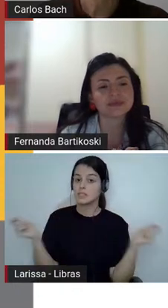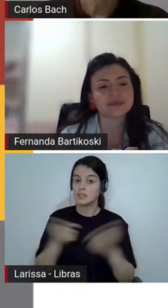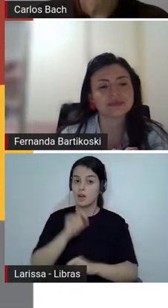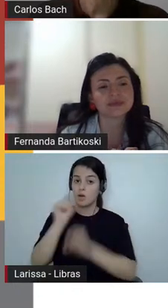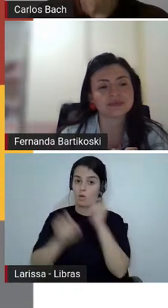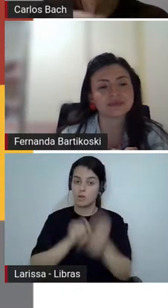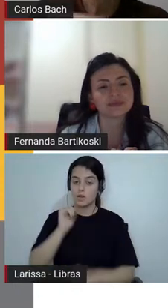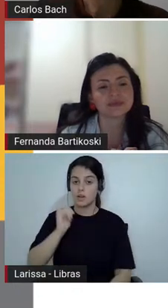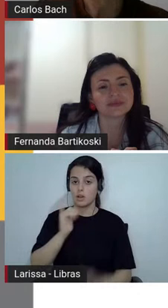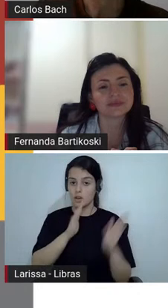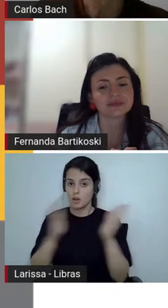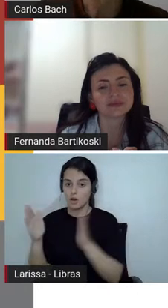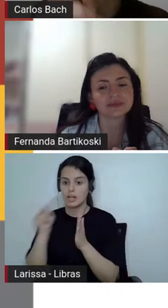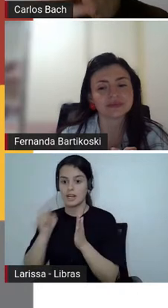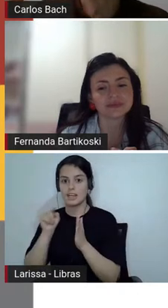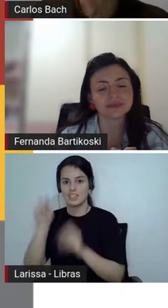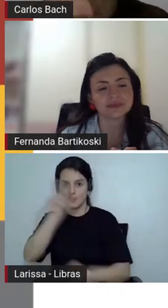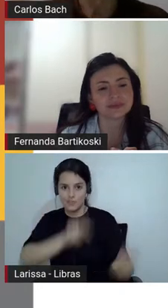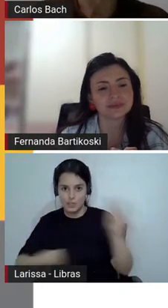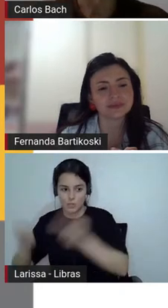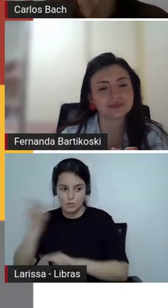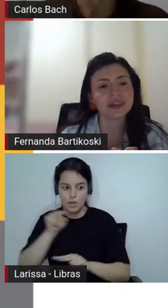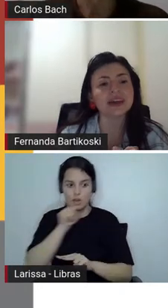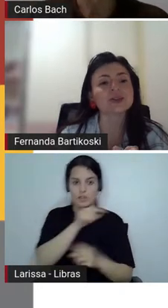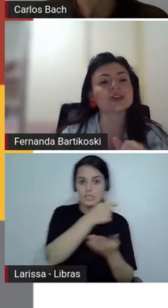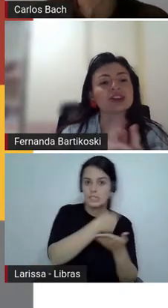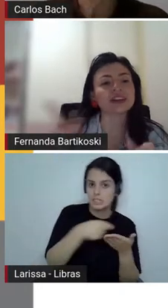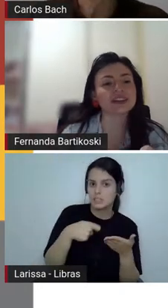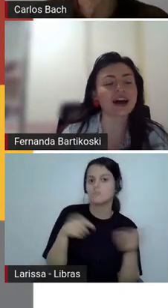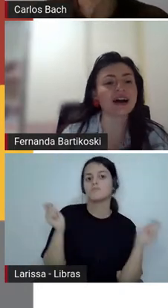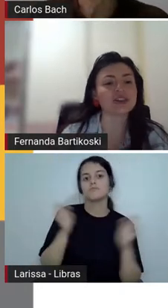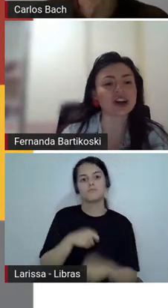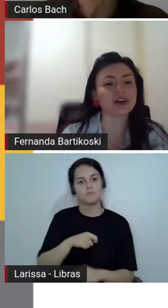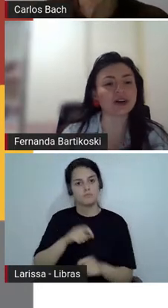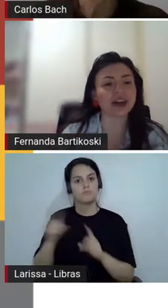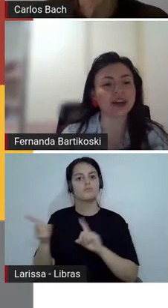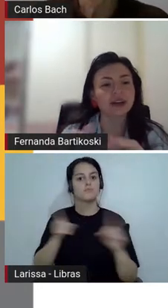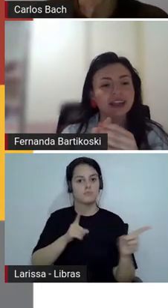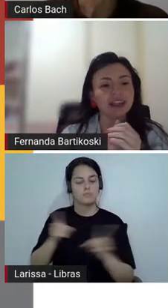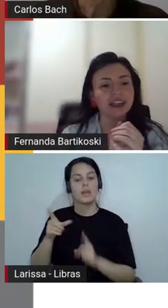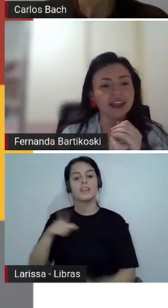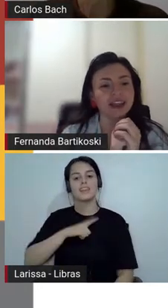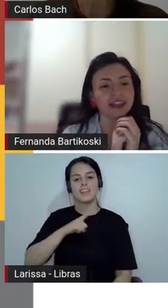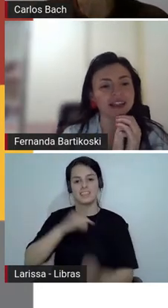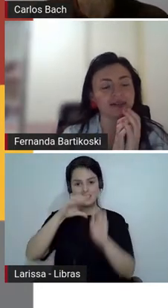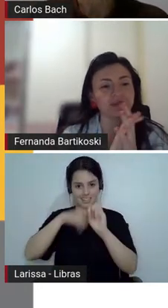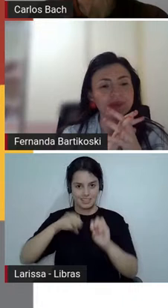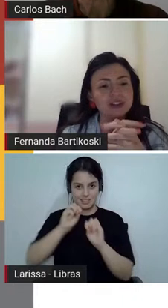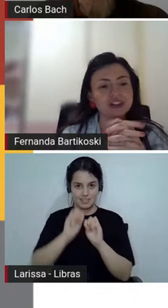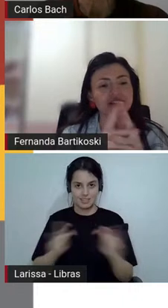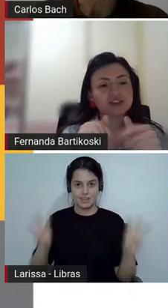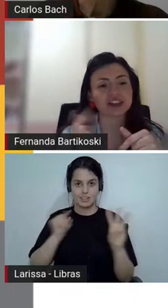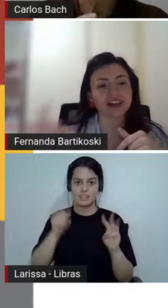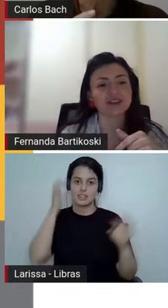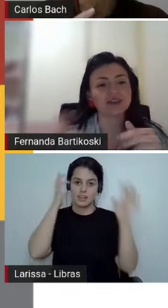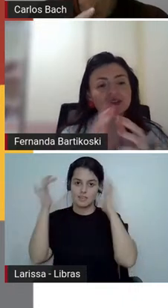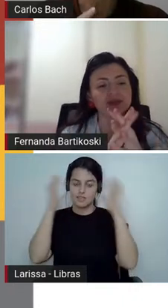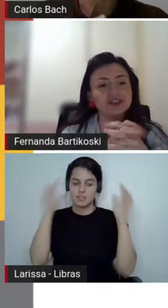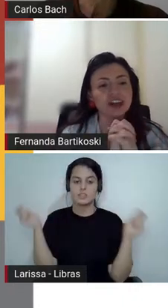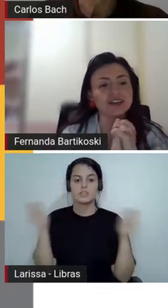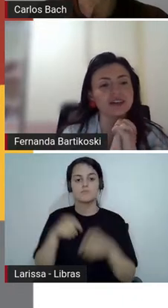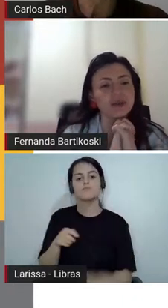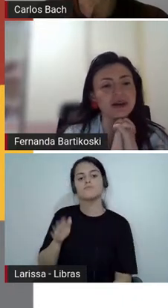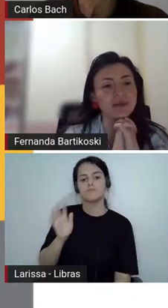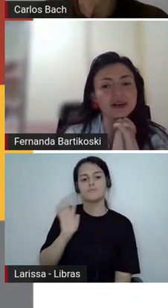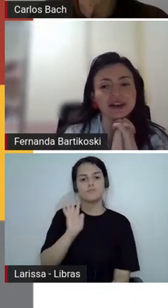e ali tem um site então para a gente poder pensar sobre essas crônicas eu já coloquei o link ali então já está